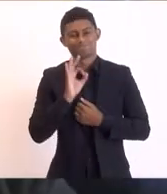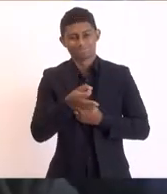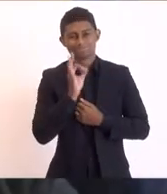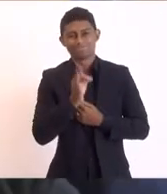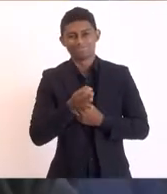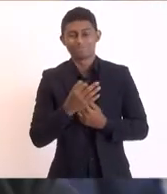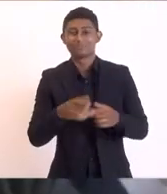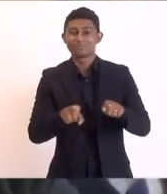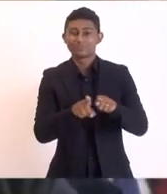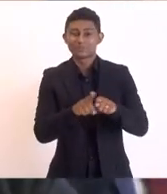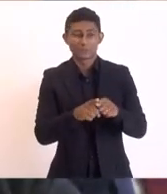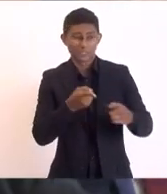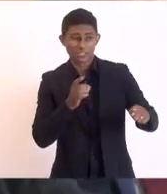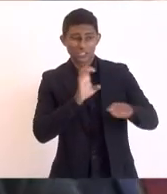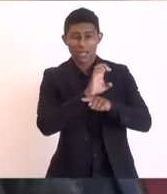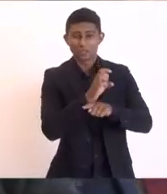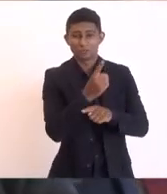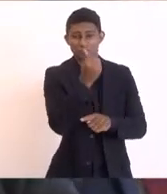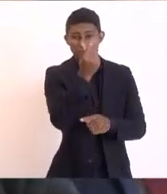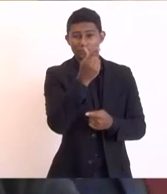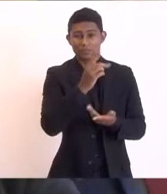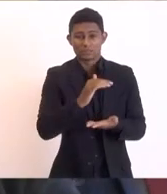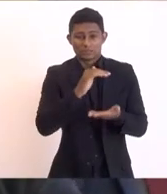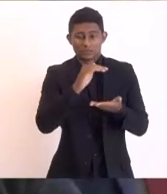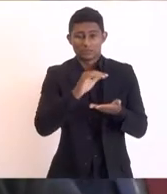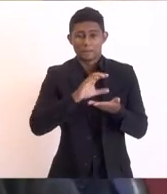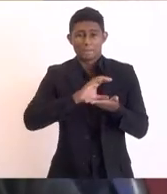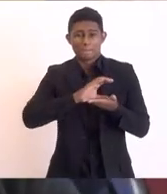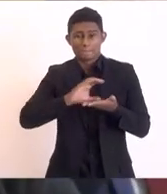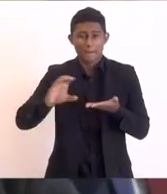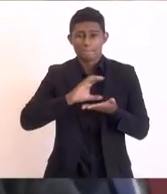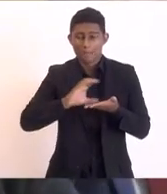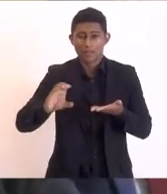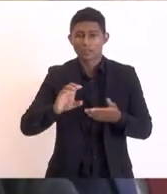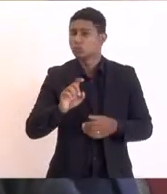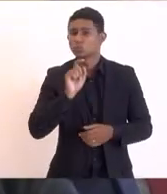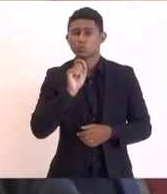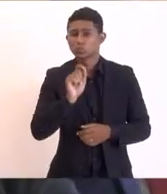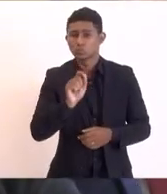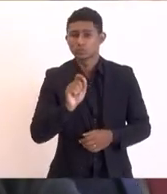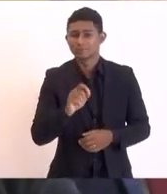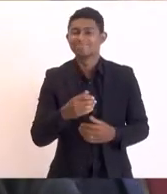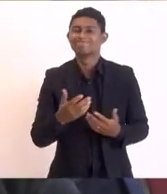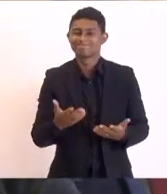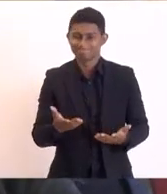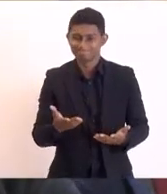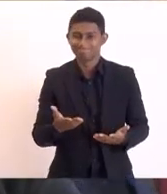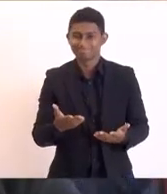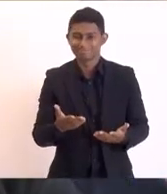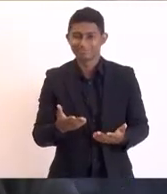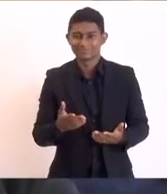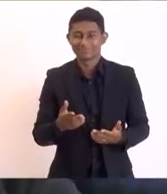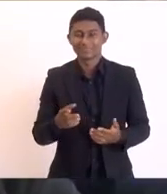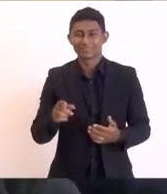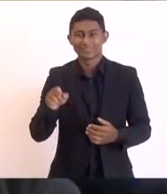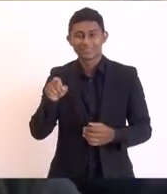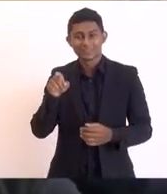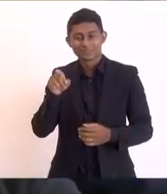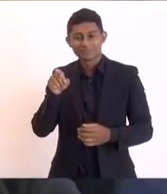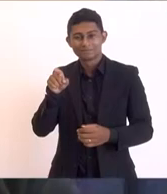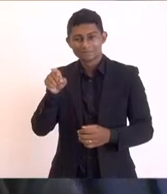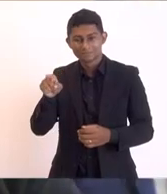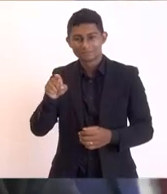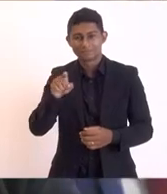cada vez mais ou melhor finalmente na recuperação da bauneabilidade